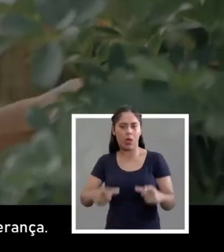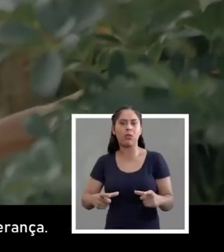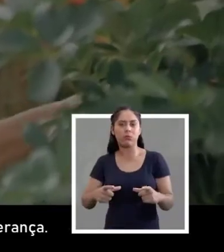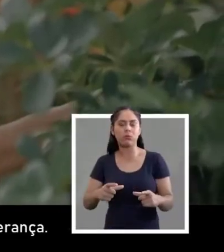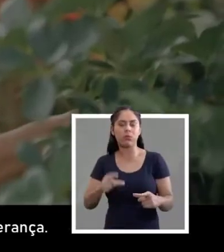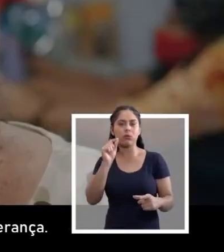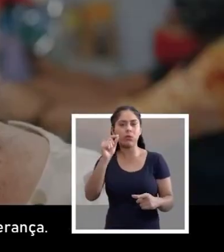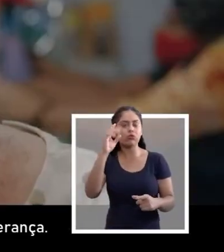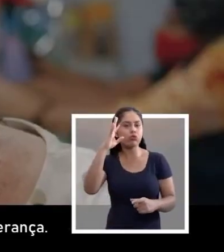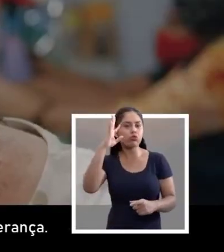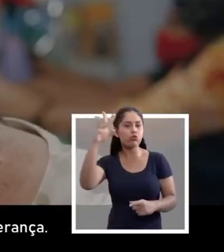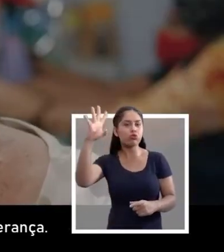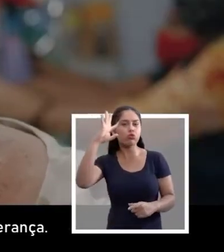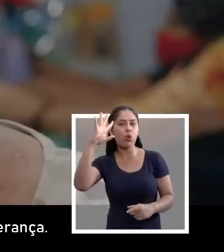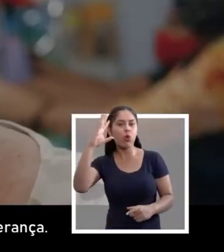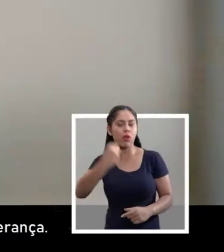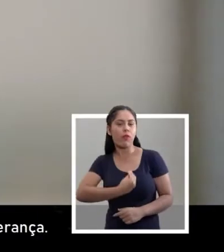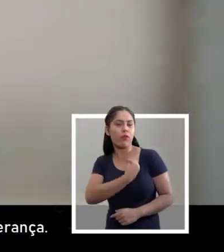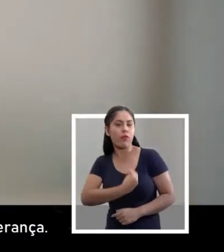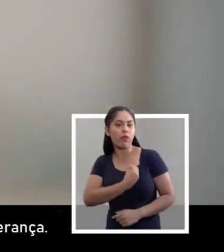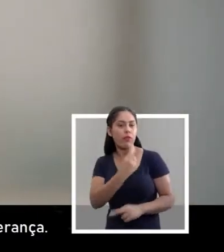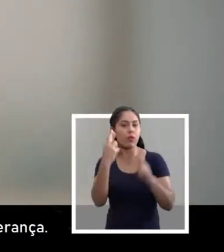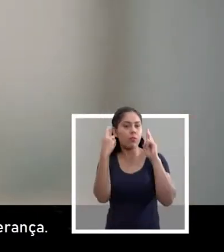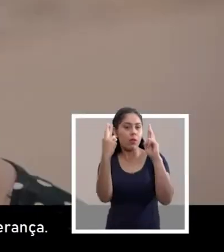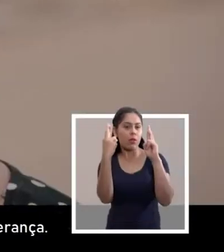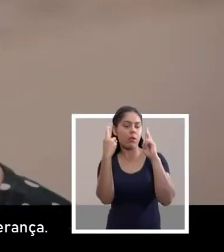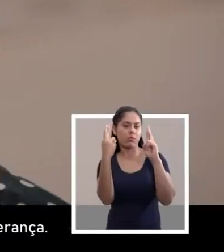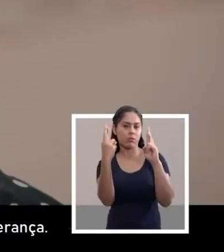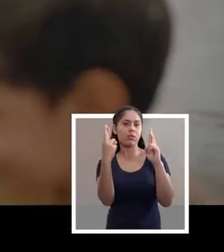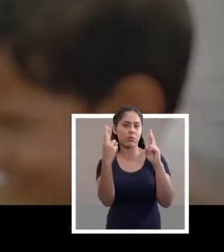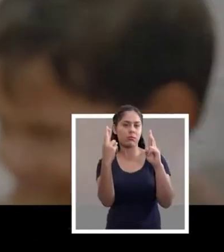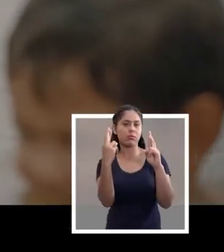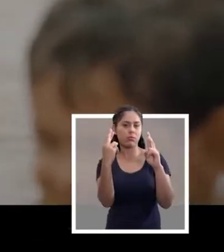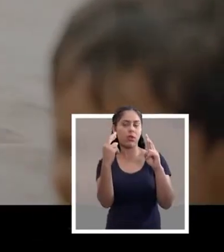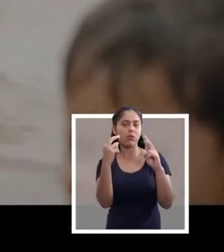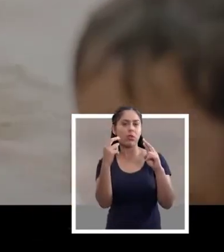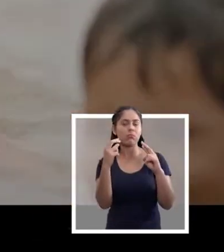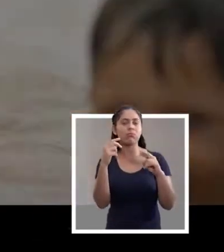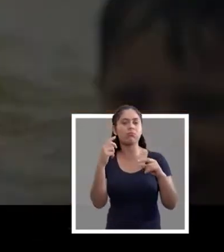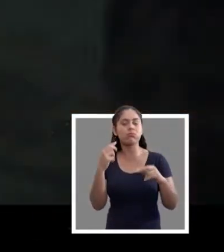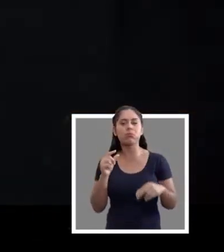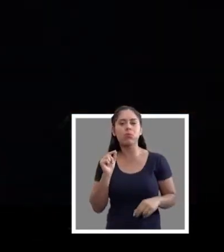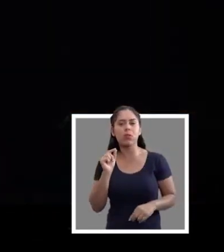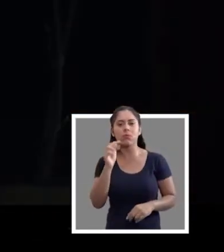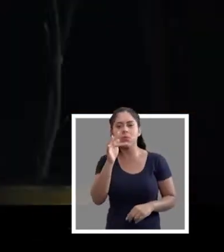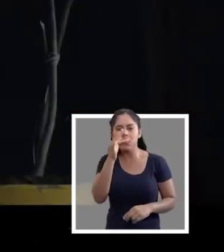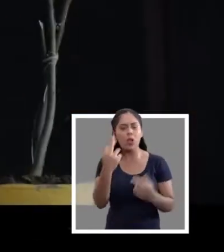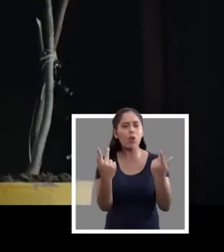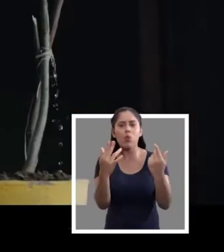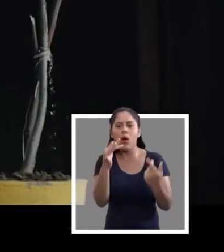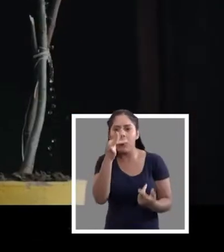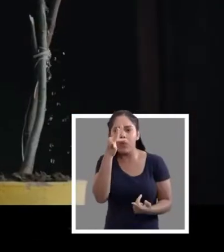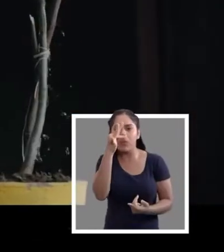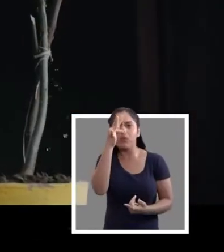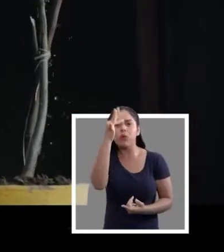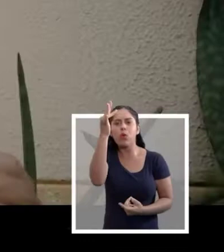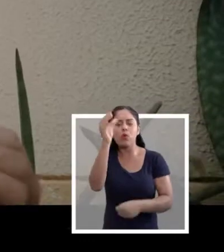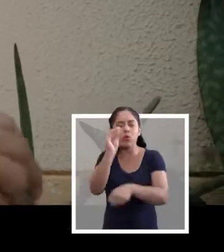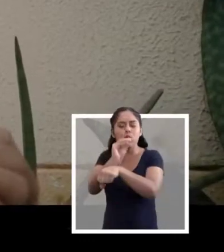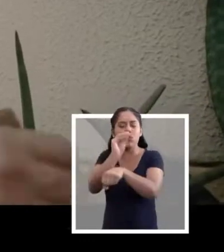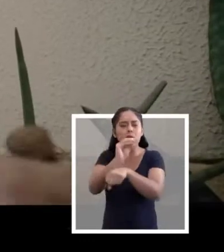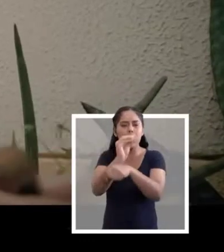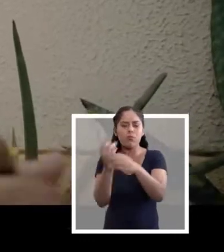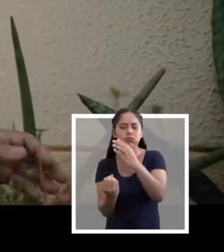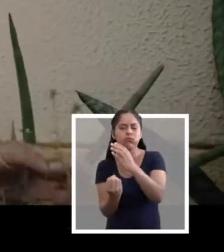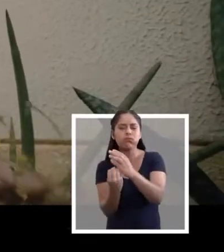lugar onde os nossos sonhos convivem com a esperança. E a esperança é aquela flor que cultivamos na